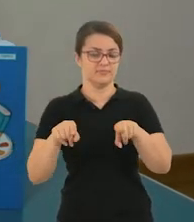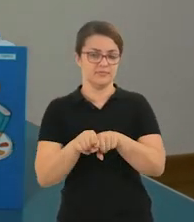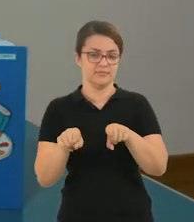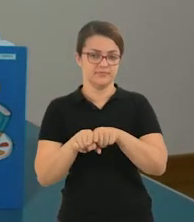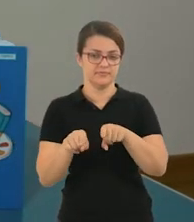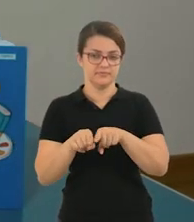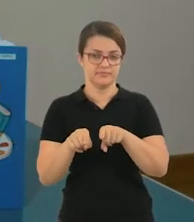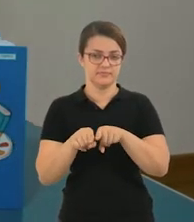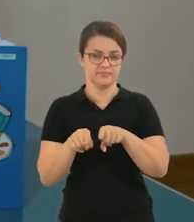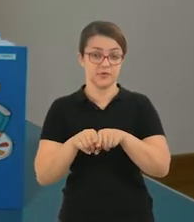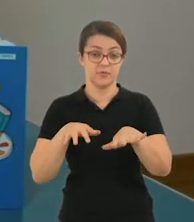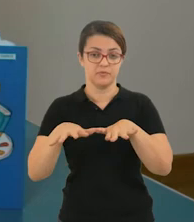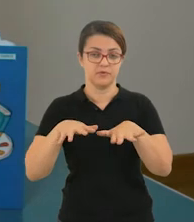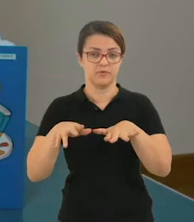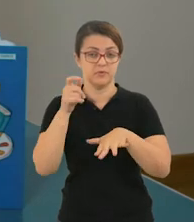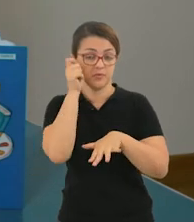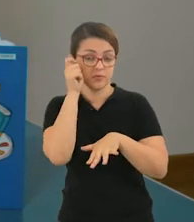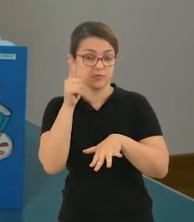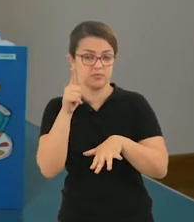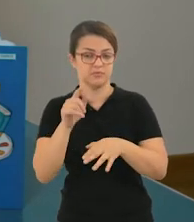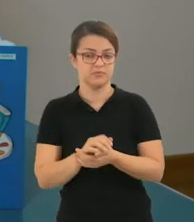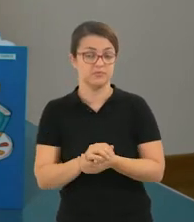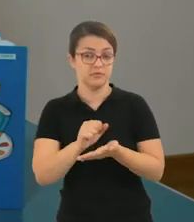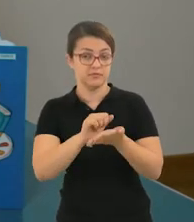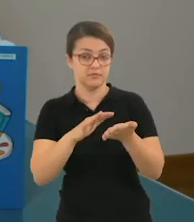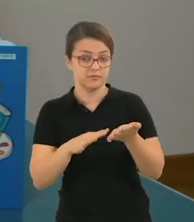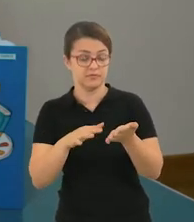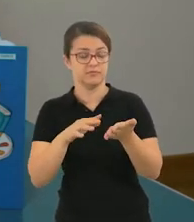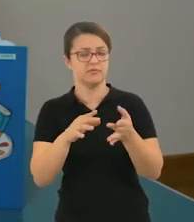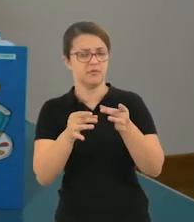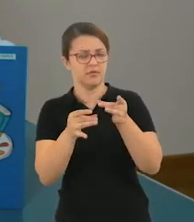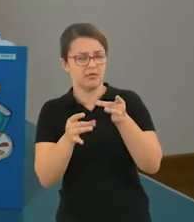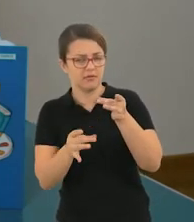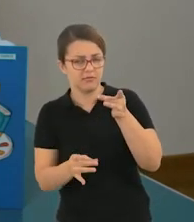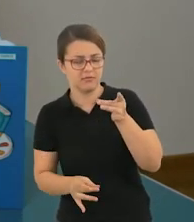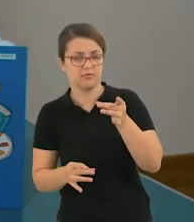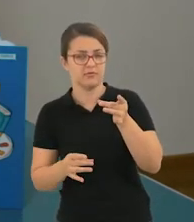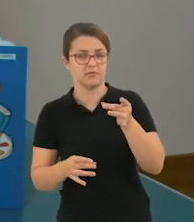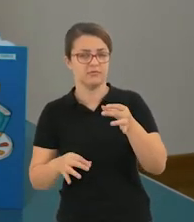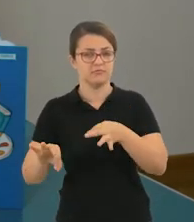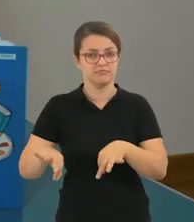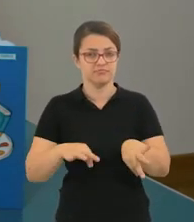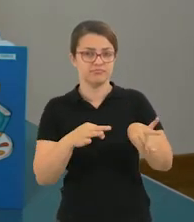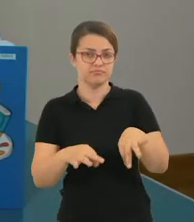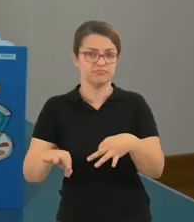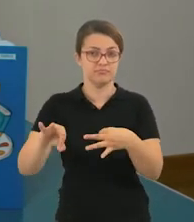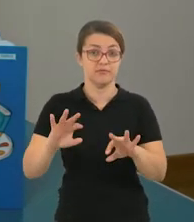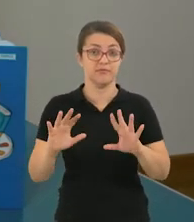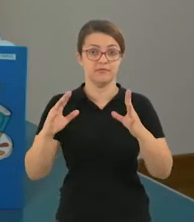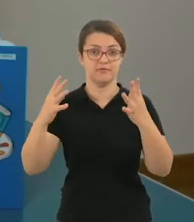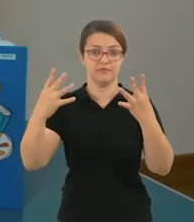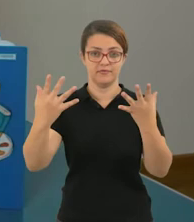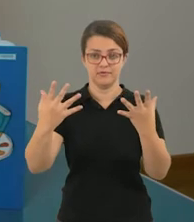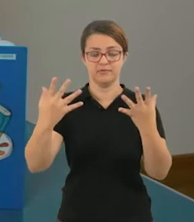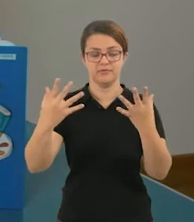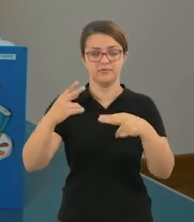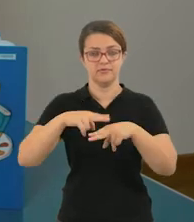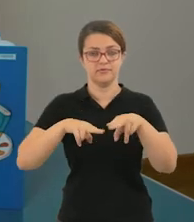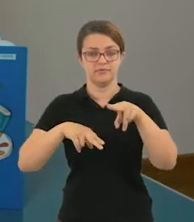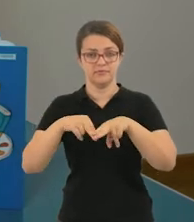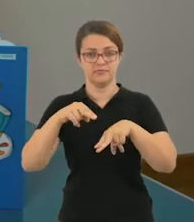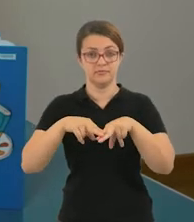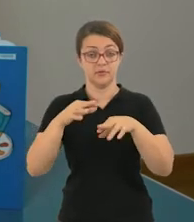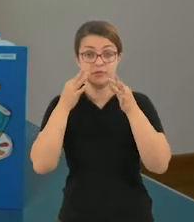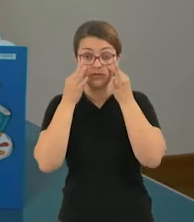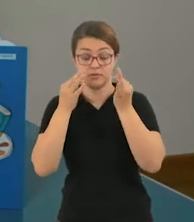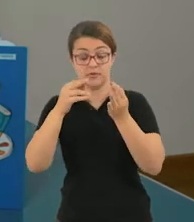atividade, nós estudaremos com um pouquinho mais de detalhe sobre a quadrilha e a festa junina. Leiam com atenção e com calma